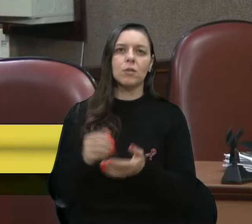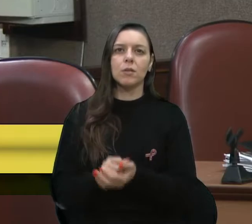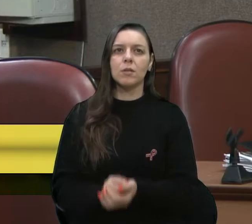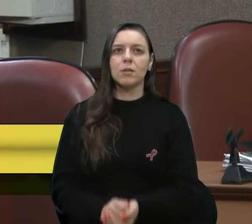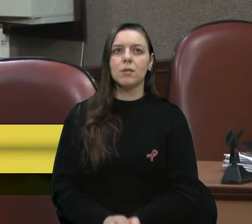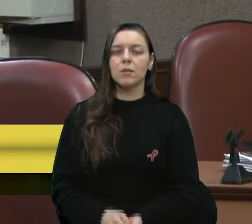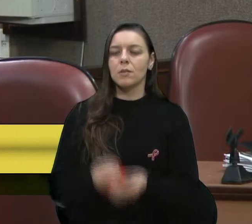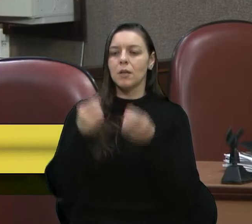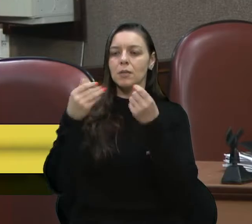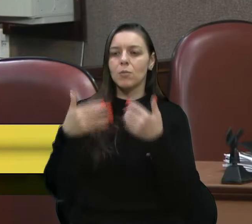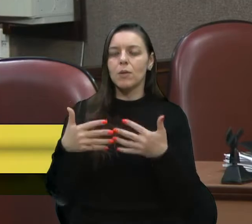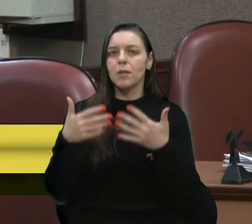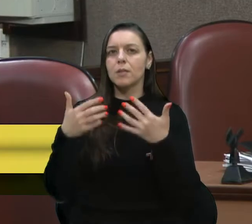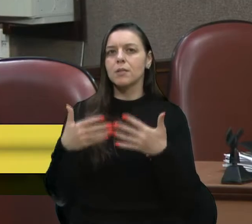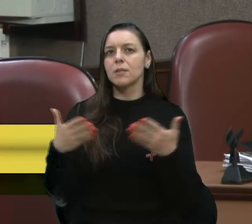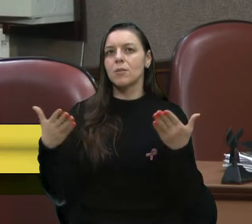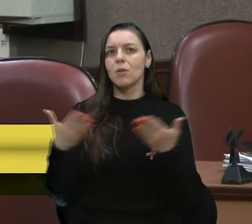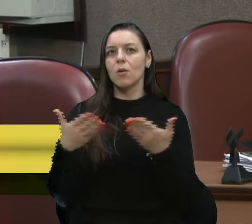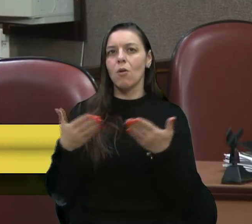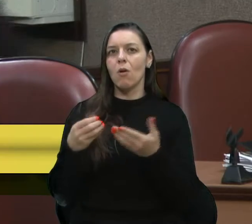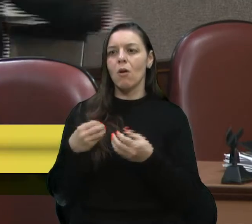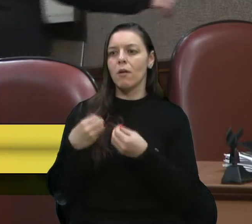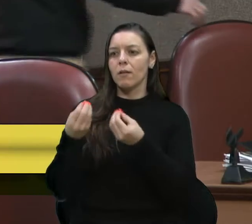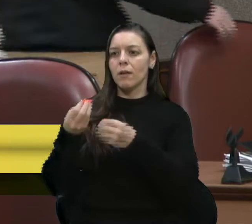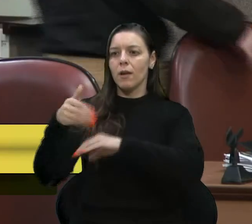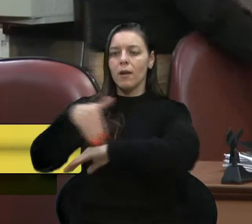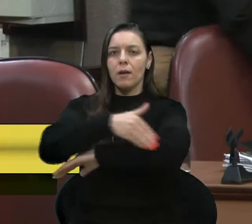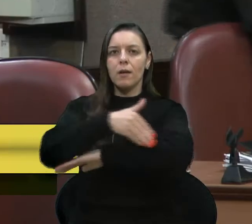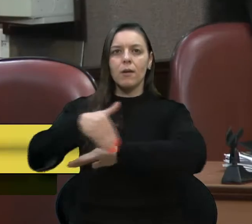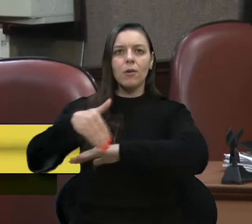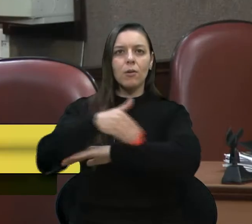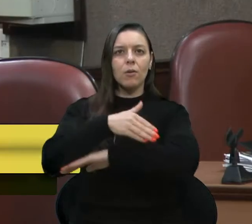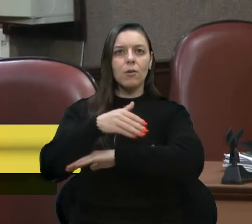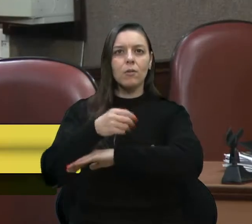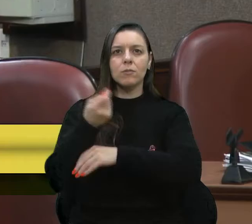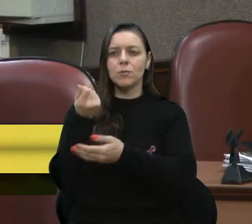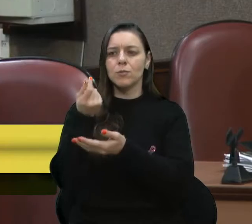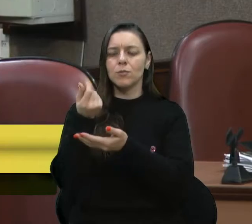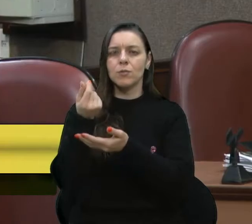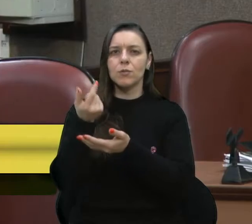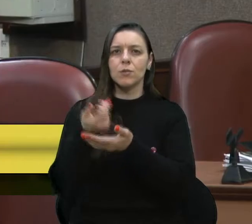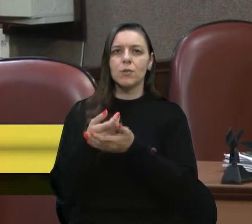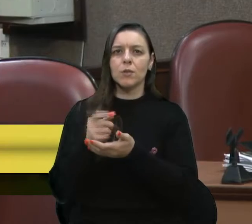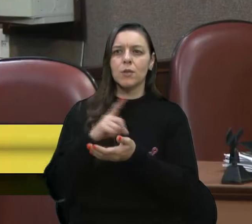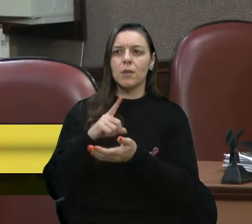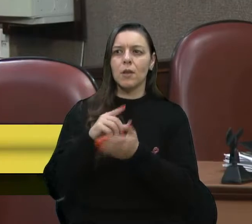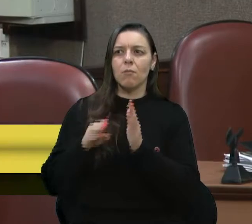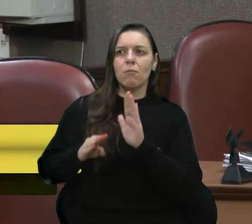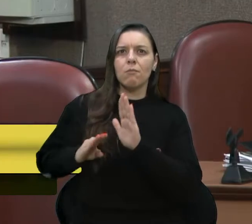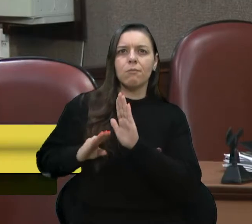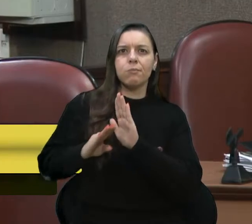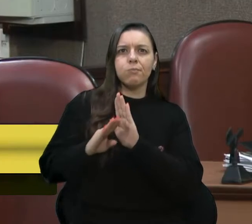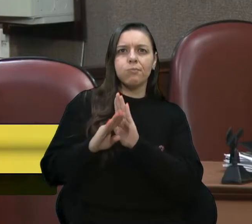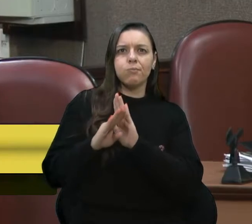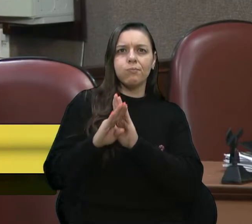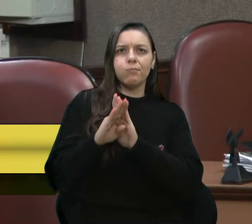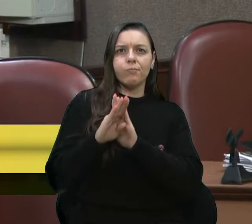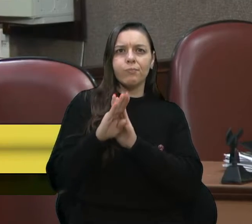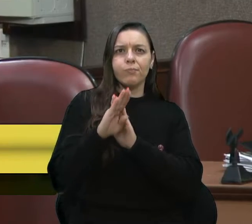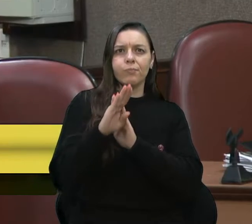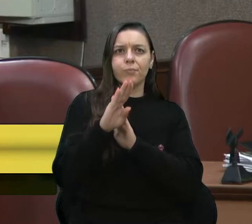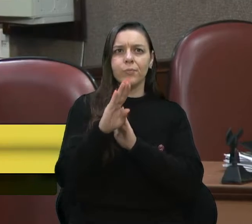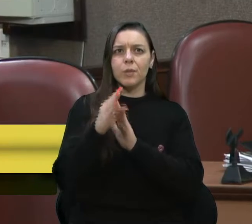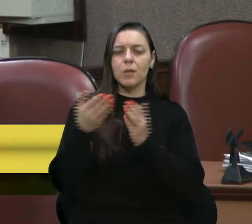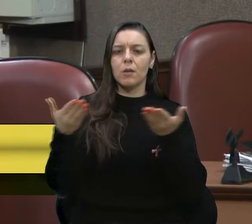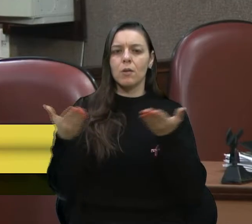tem explicação agora a gente entregar as rodovias a um preço que vai chegar possivelmente